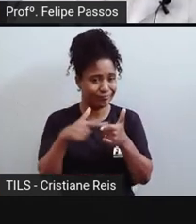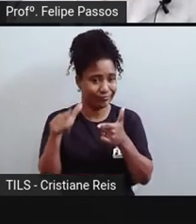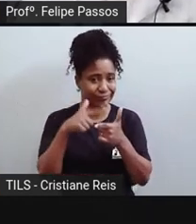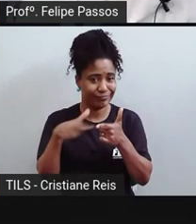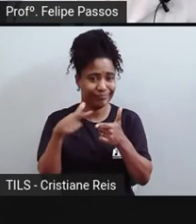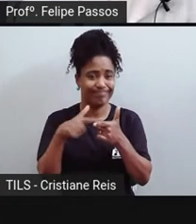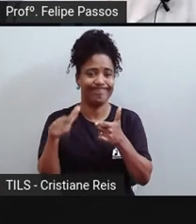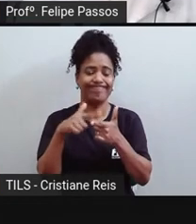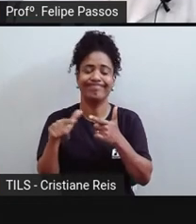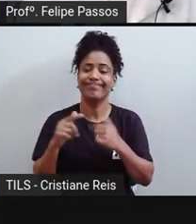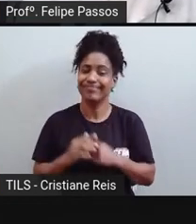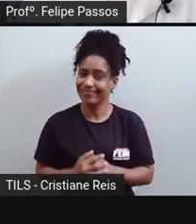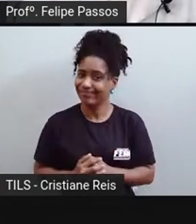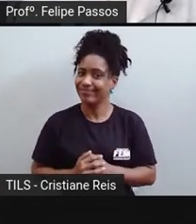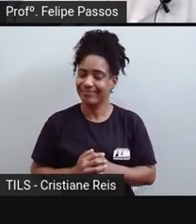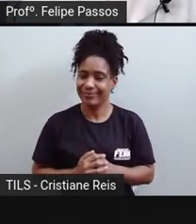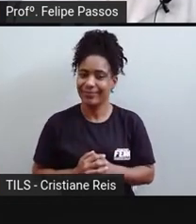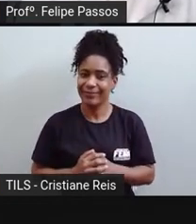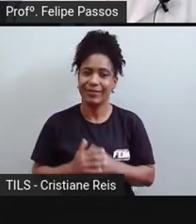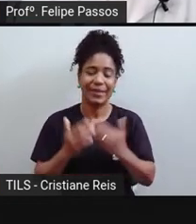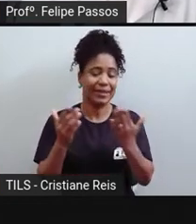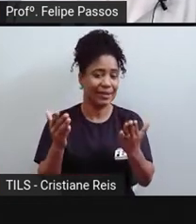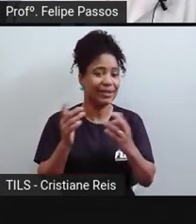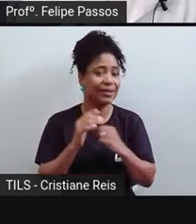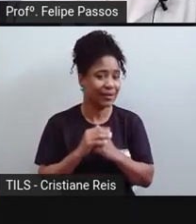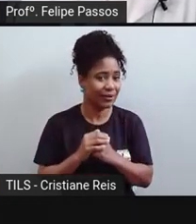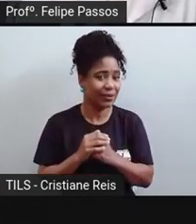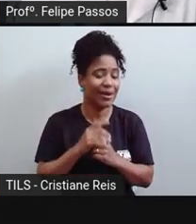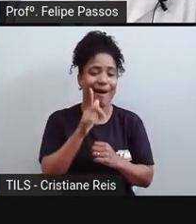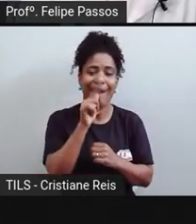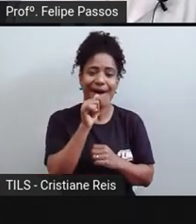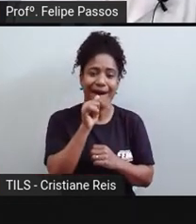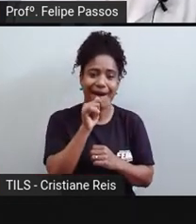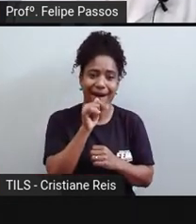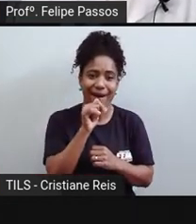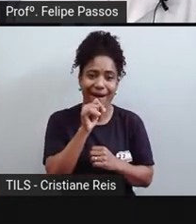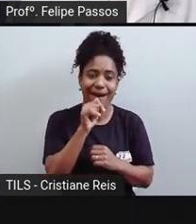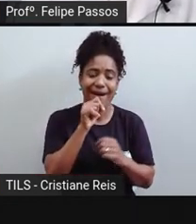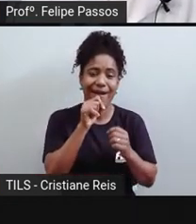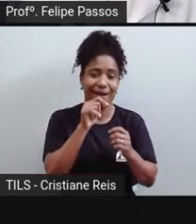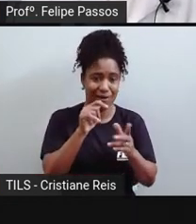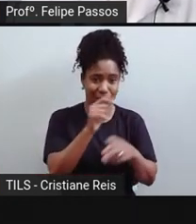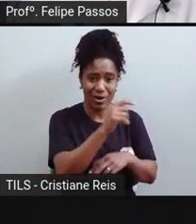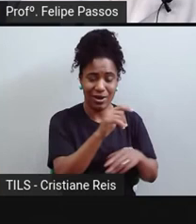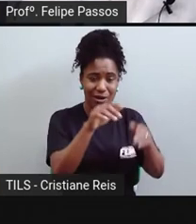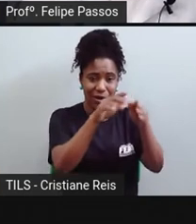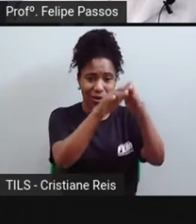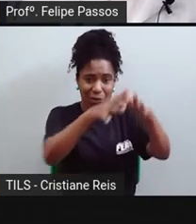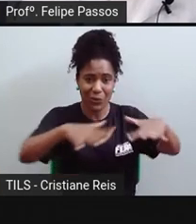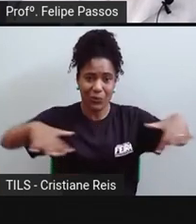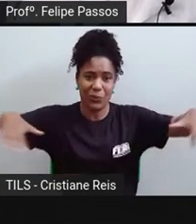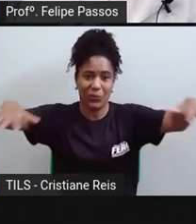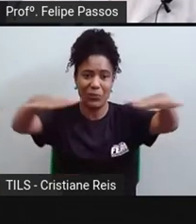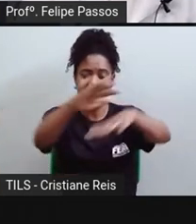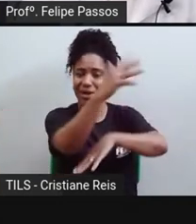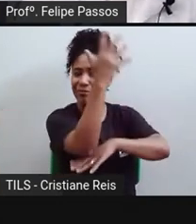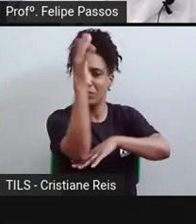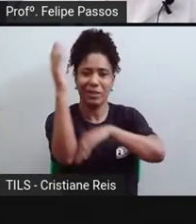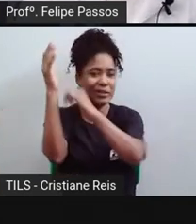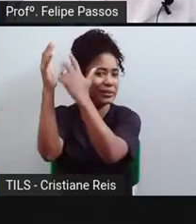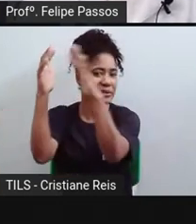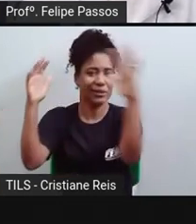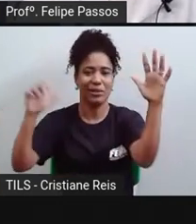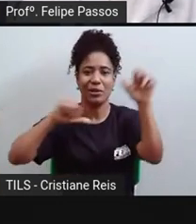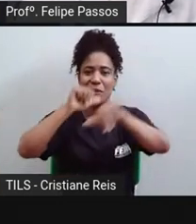inundado. Então, de imediato, você tem uma perda de hábitat naquele local. O que era floresta, vira alagado. Muitos